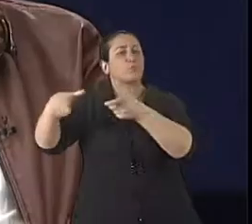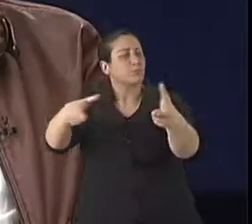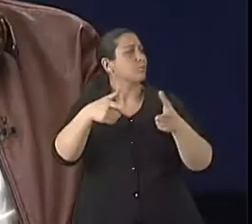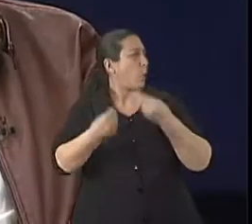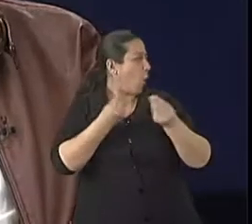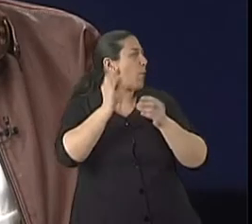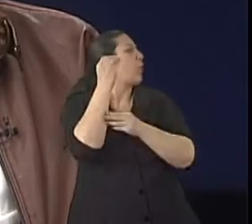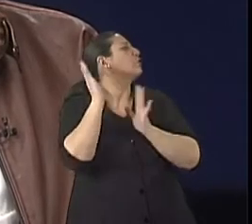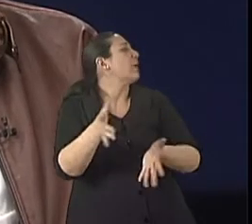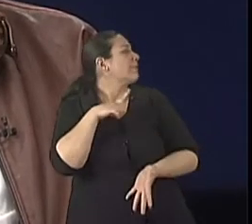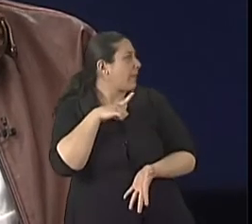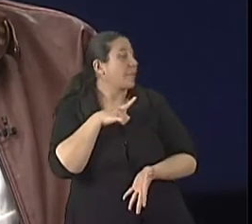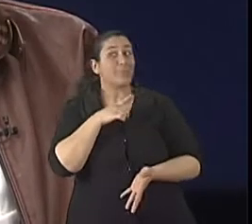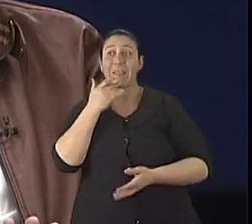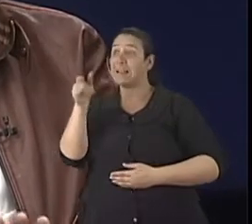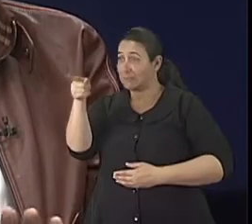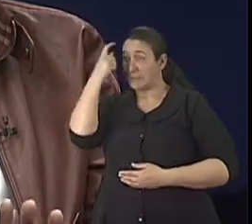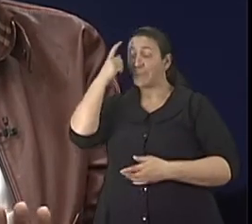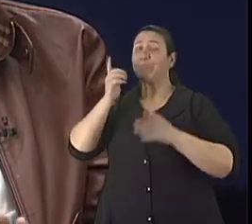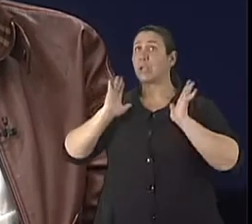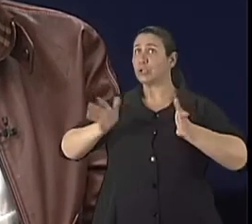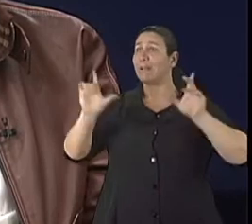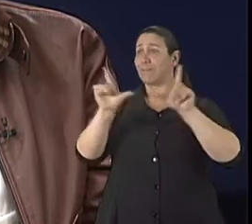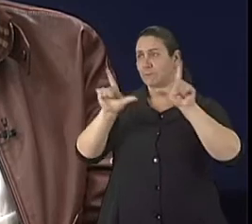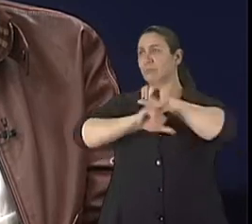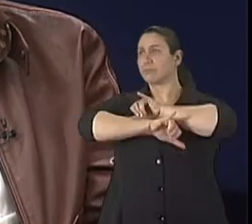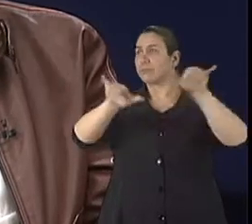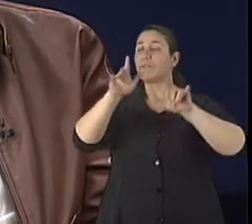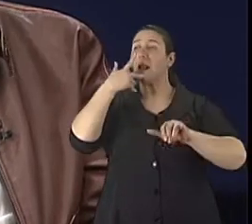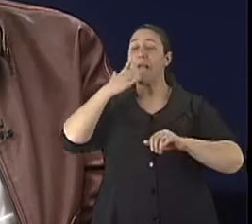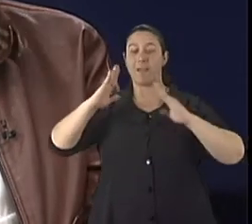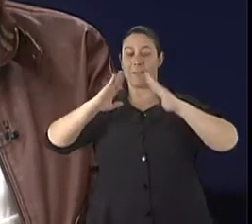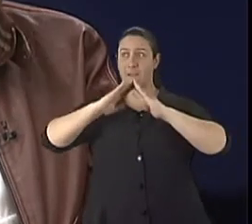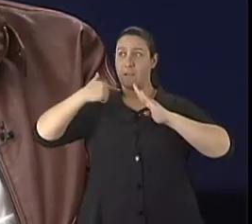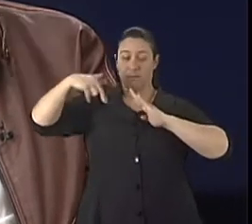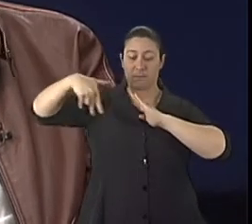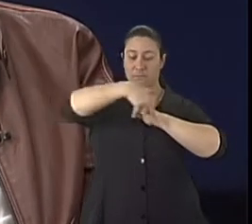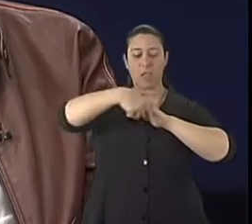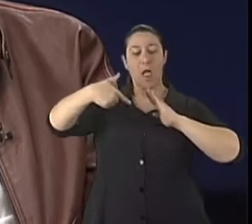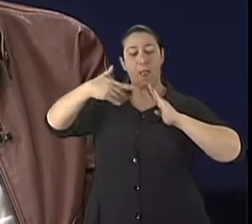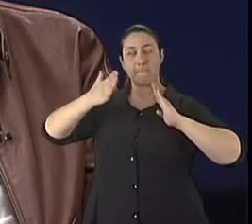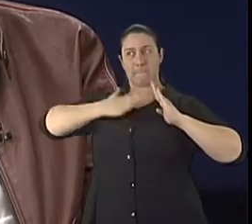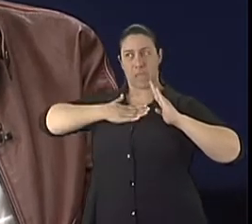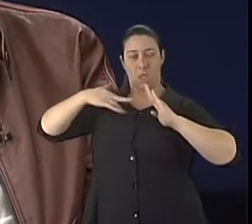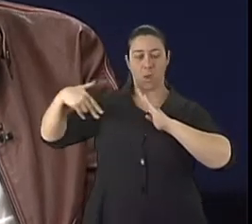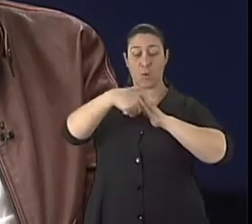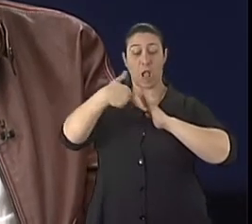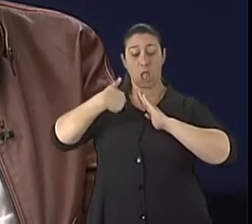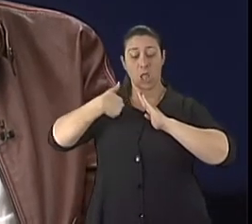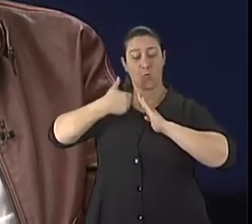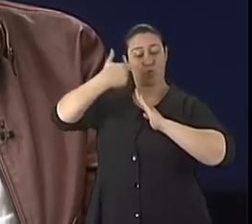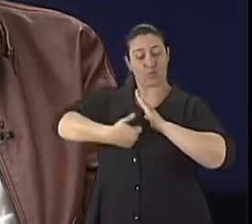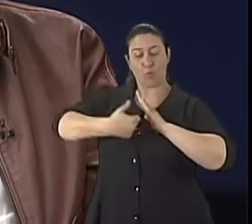recentemente saiu na mídia a questão de minha calçada, eu curto, eu cuido. Isso é muito importante, né? Isso acho que foi...